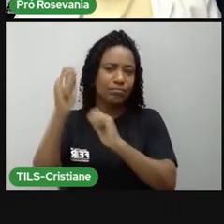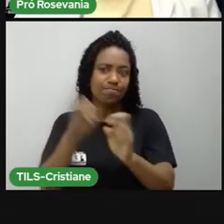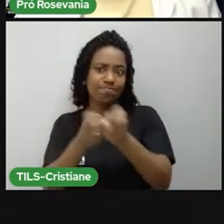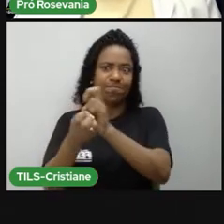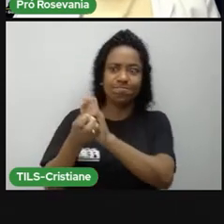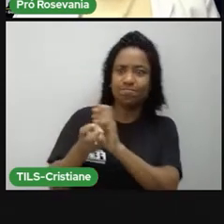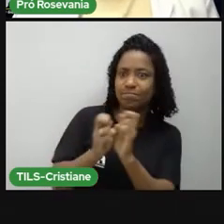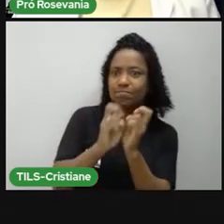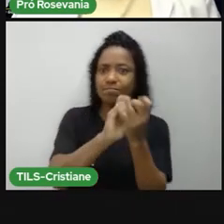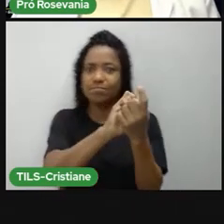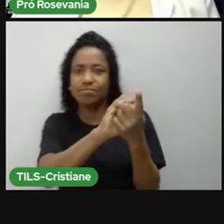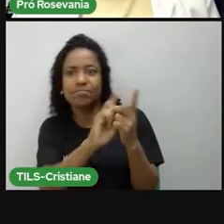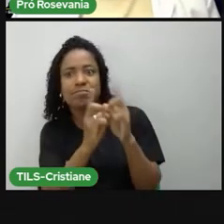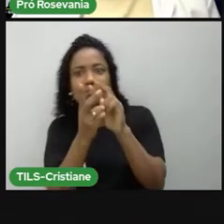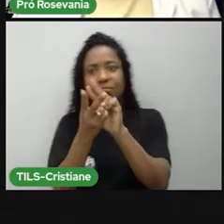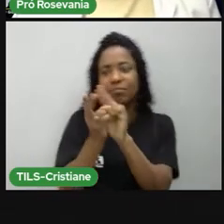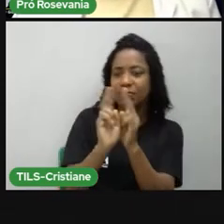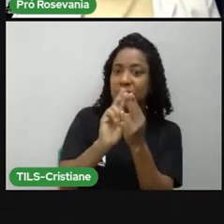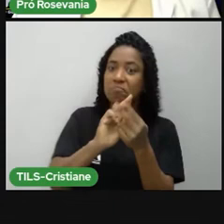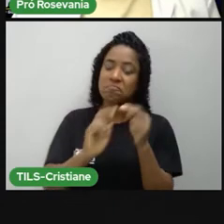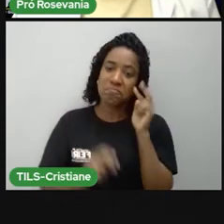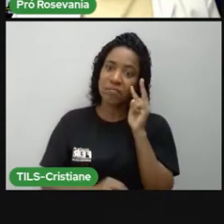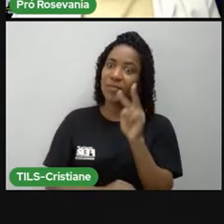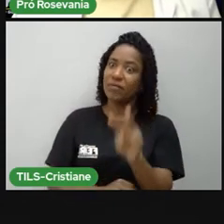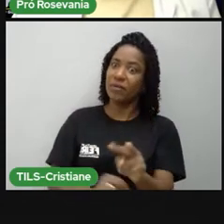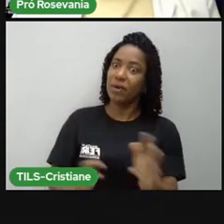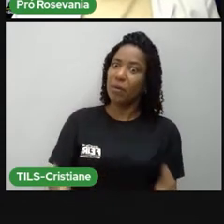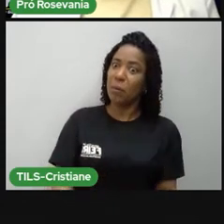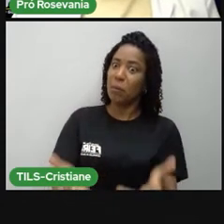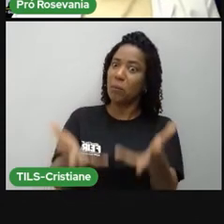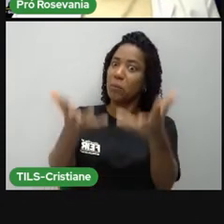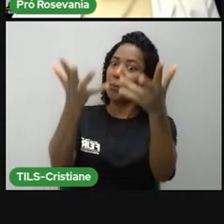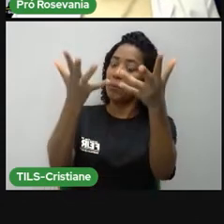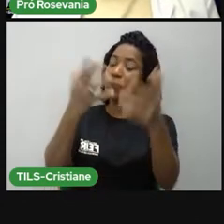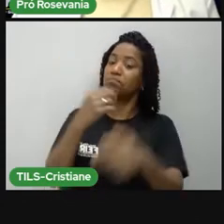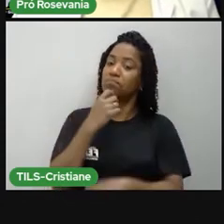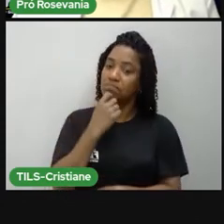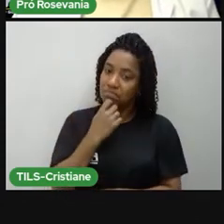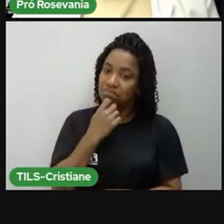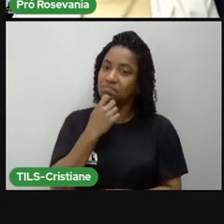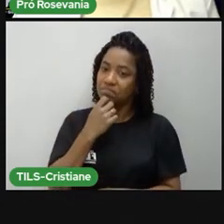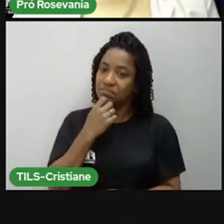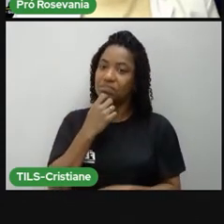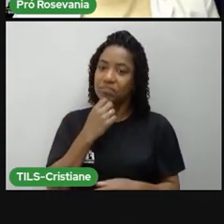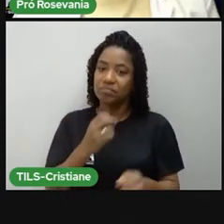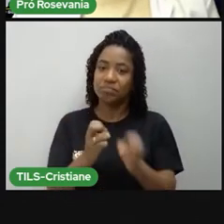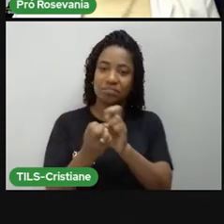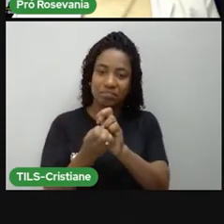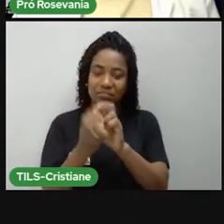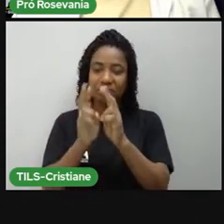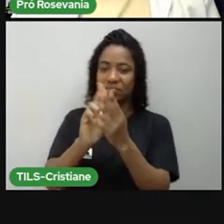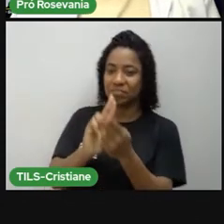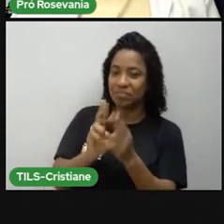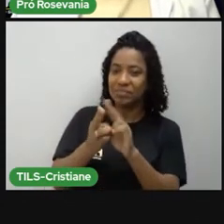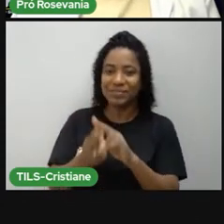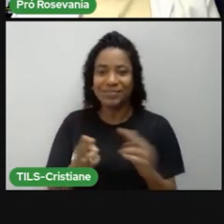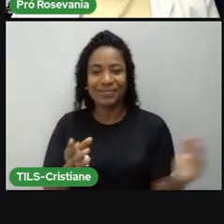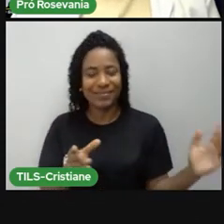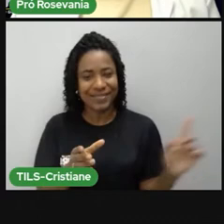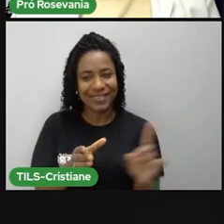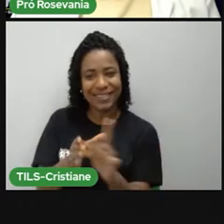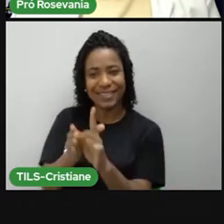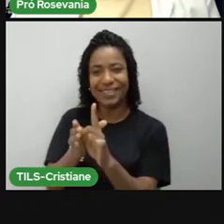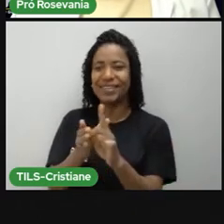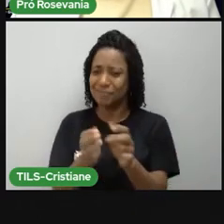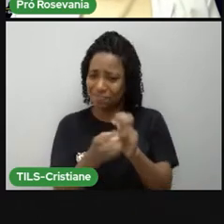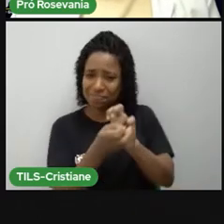que é, né, você tá participando junto com eles aí nesse processo. Eles são bastante receptivos, e